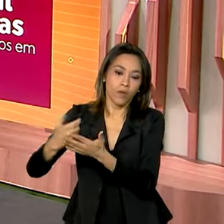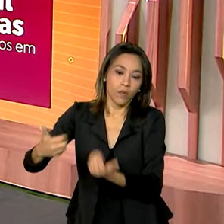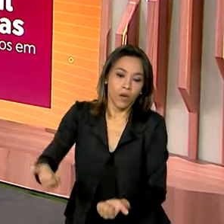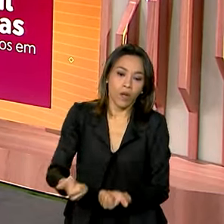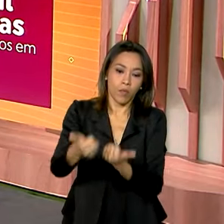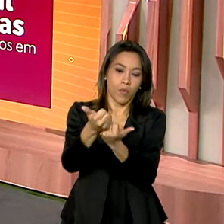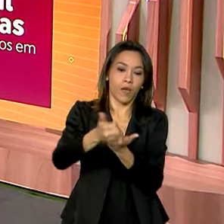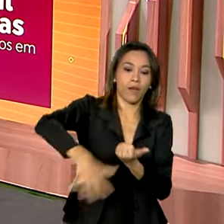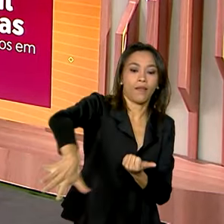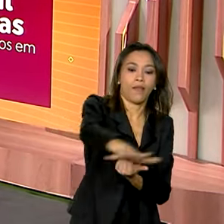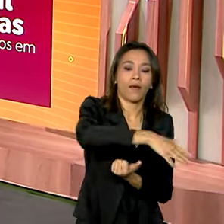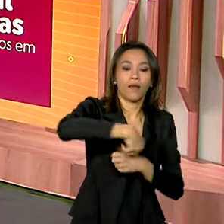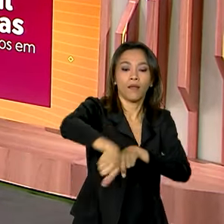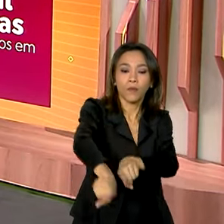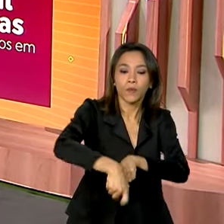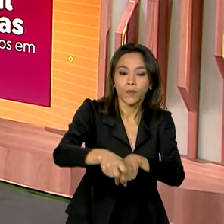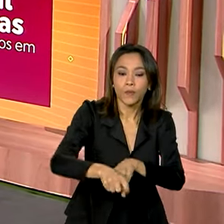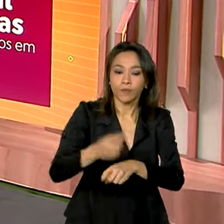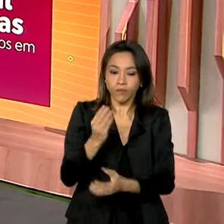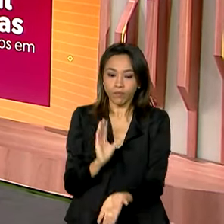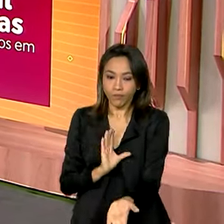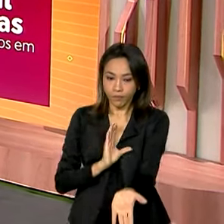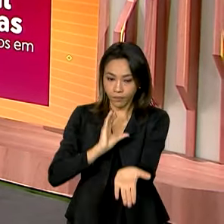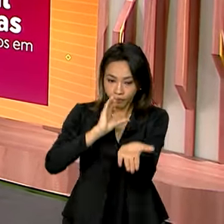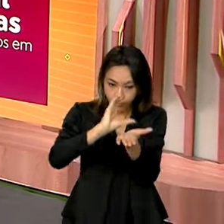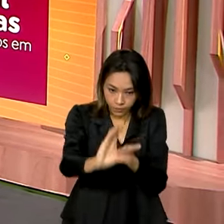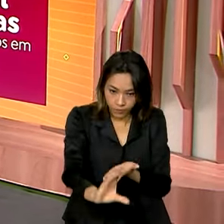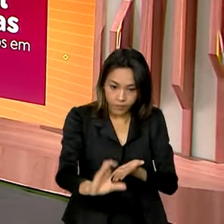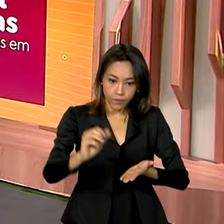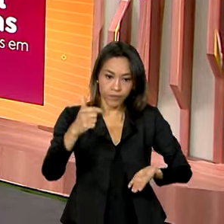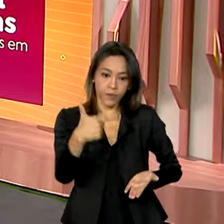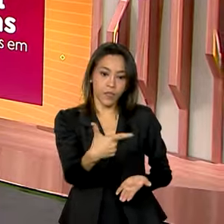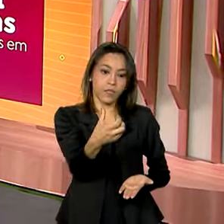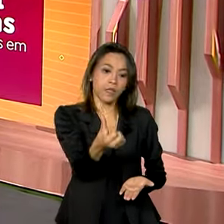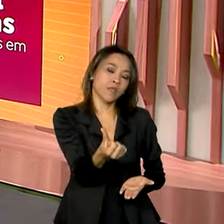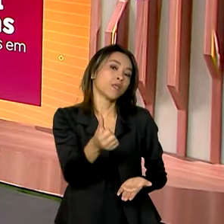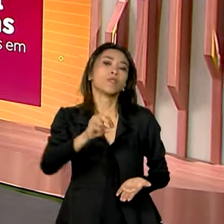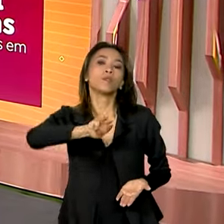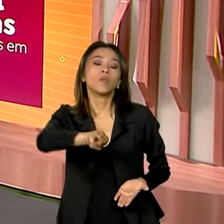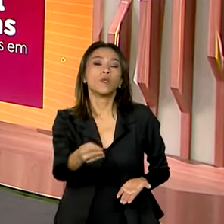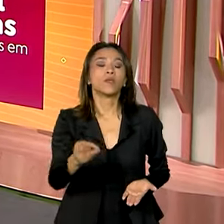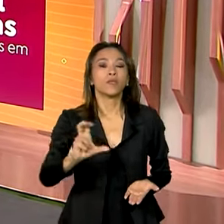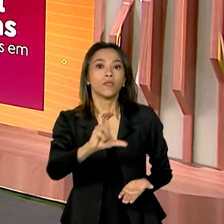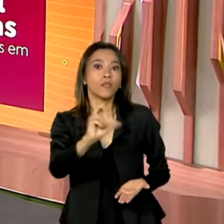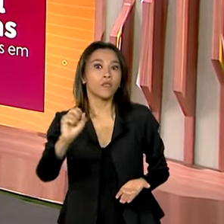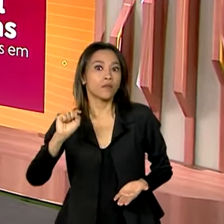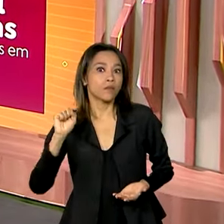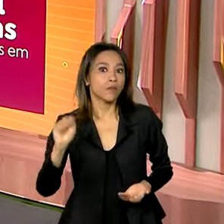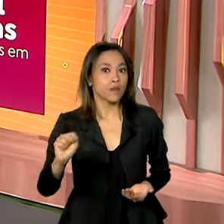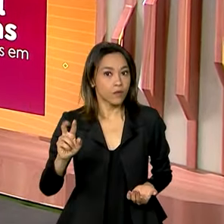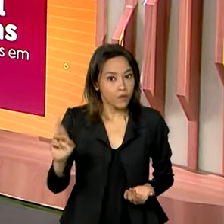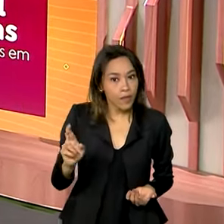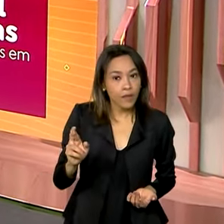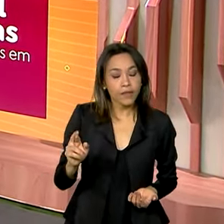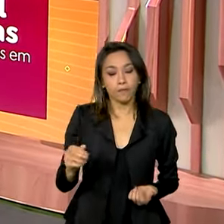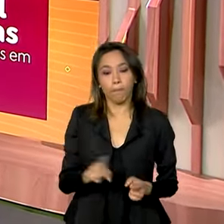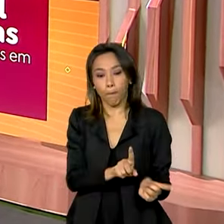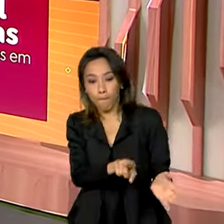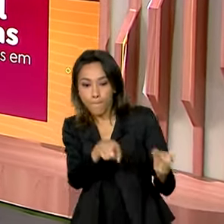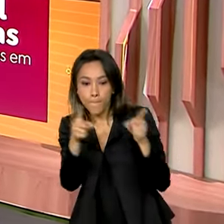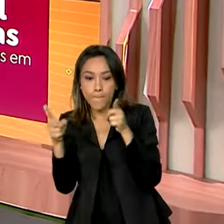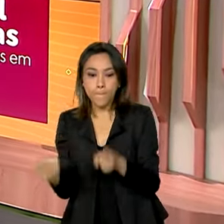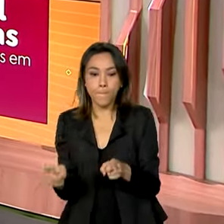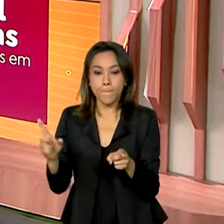agropecuária com investimentos de 26 milhões e meio de reais. Na agricultura